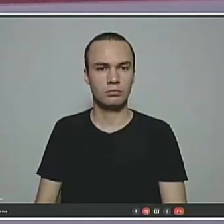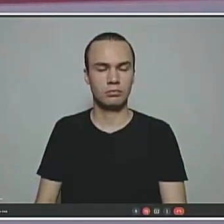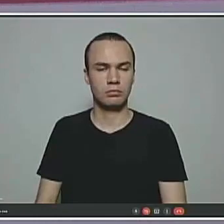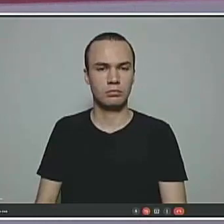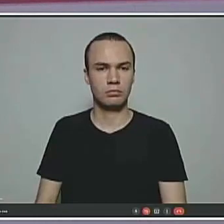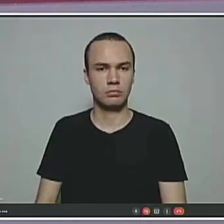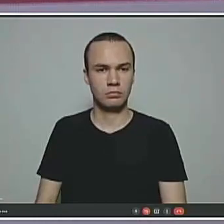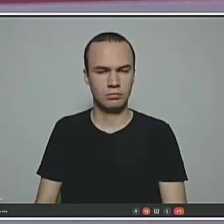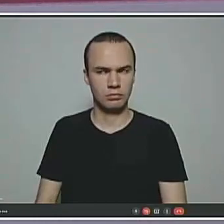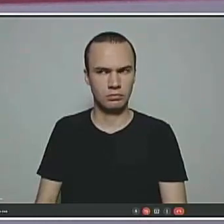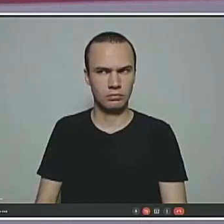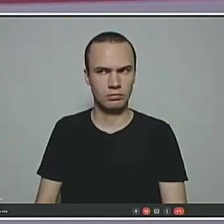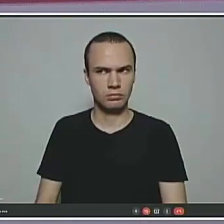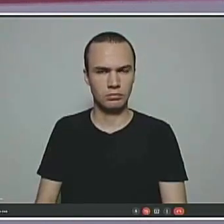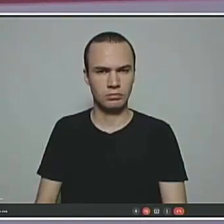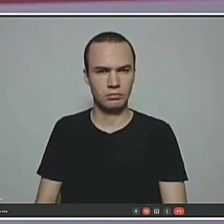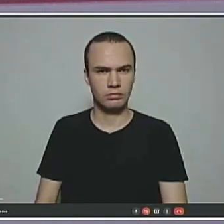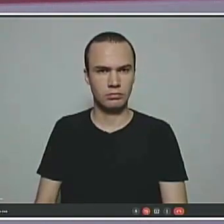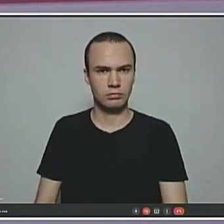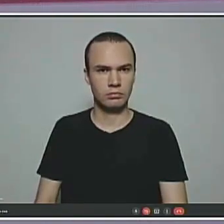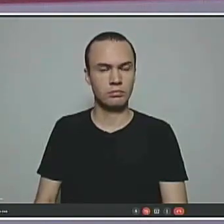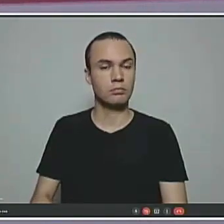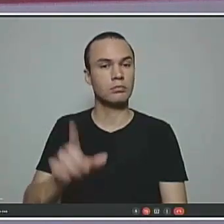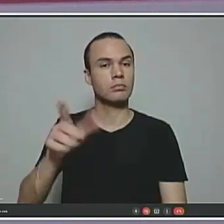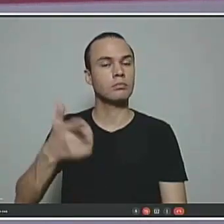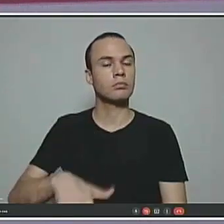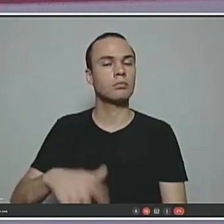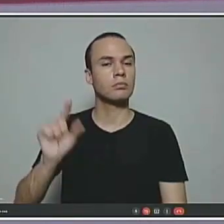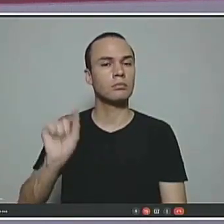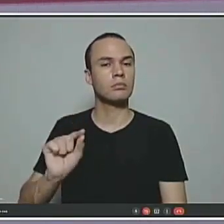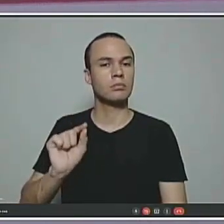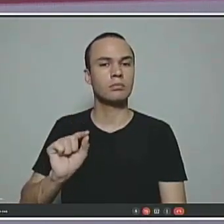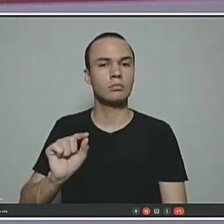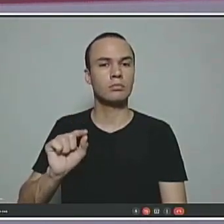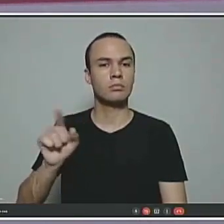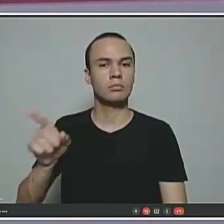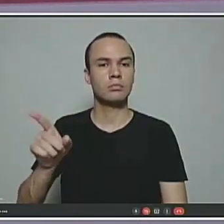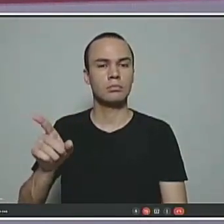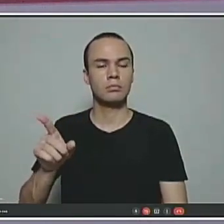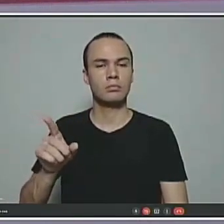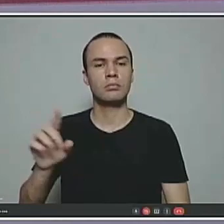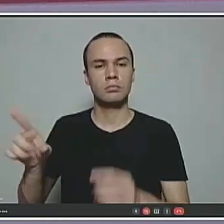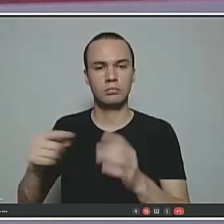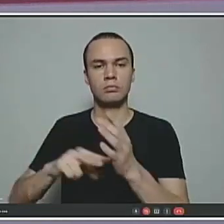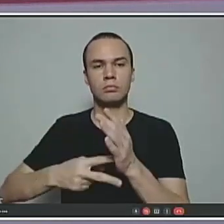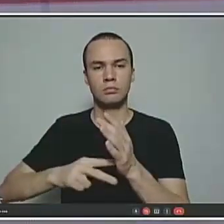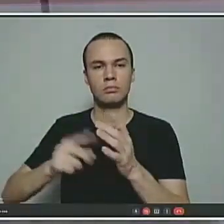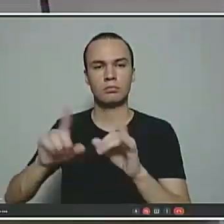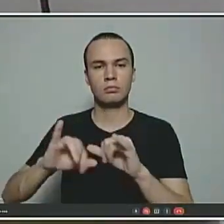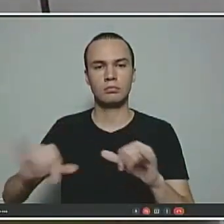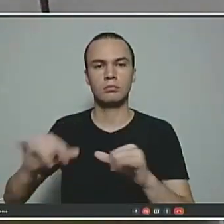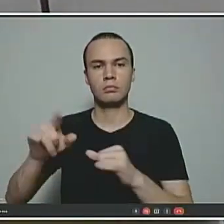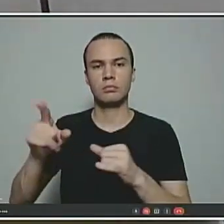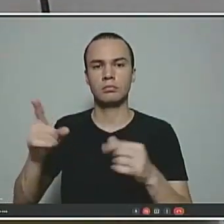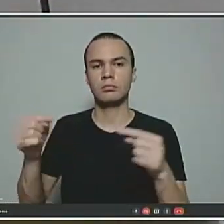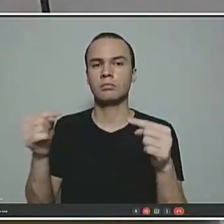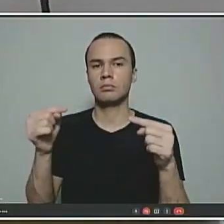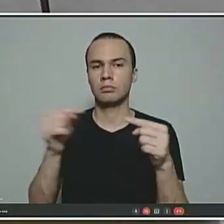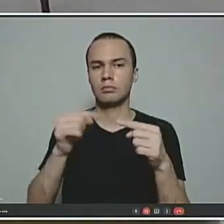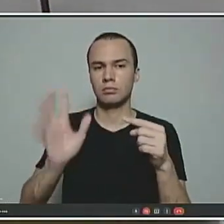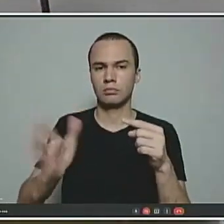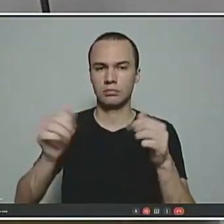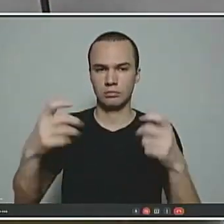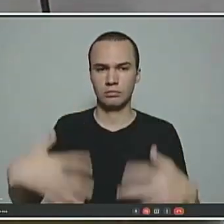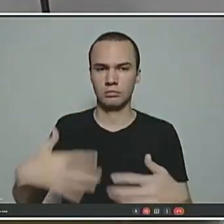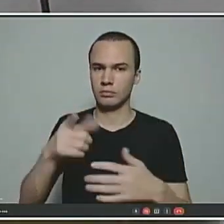Já está quase no finalzinho. Aí aqui, nós colocamos a proposição do sindicato em relação a esse dispositivo que consideramos